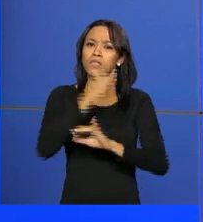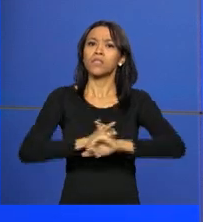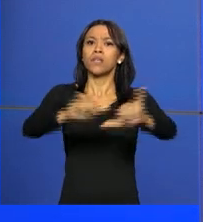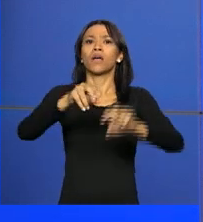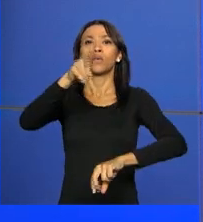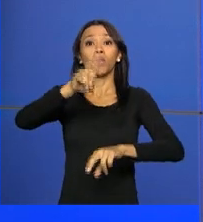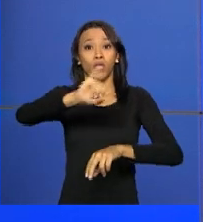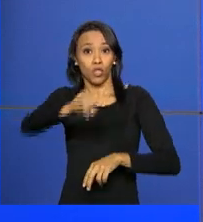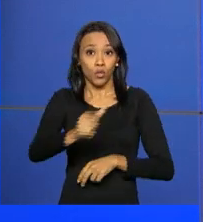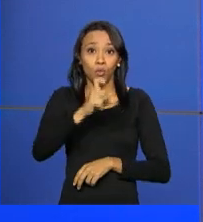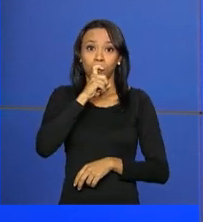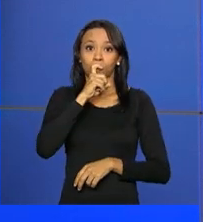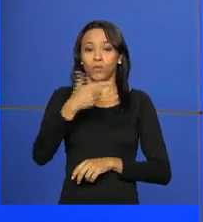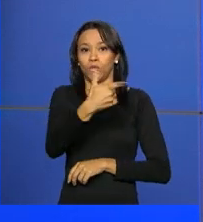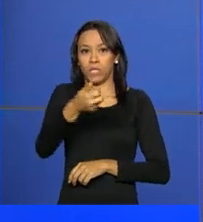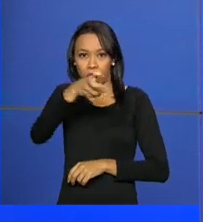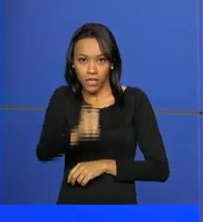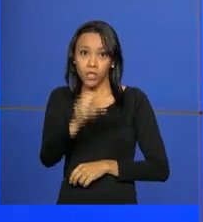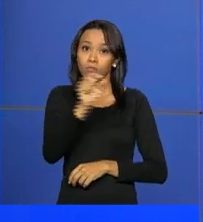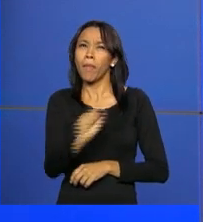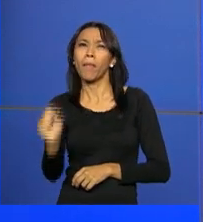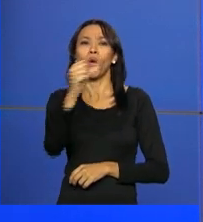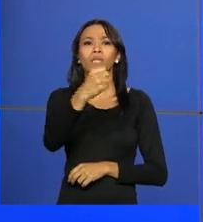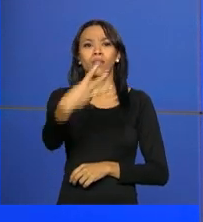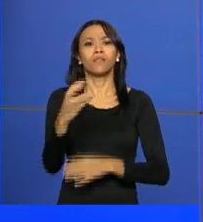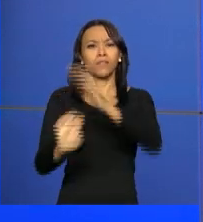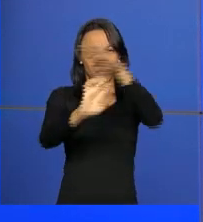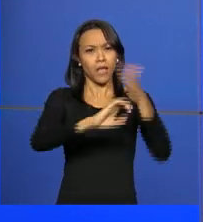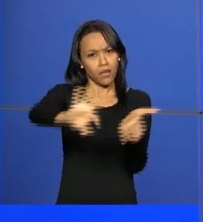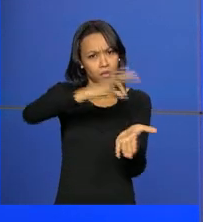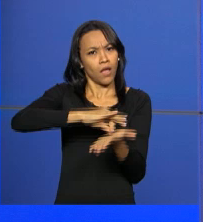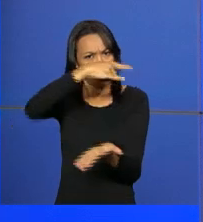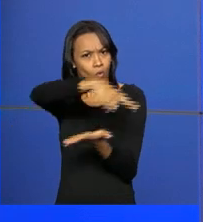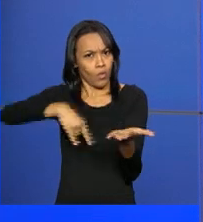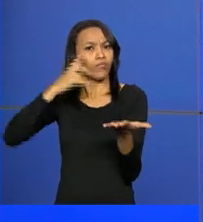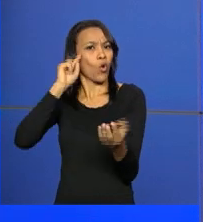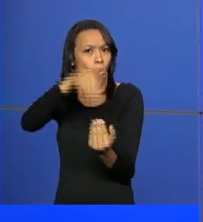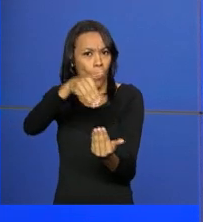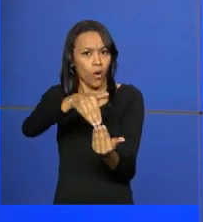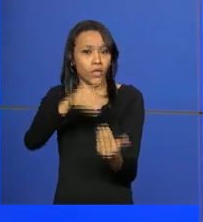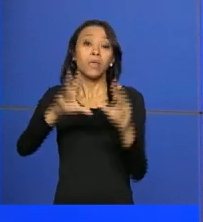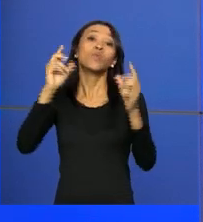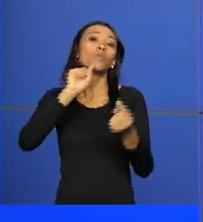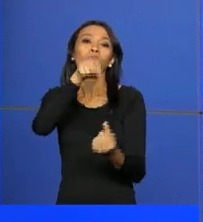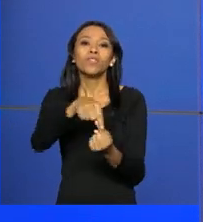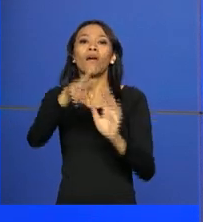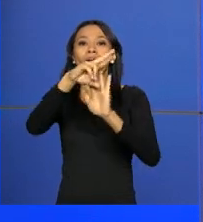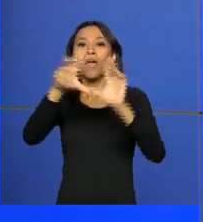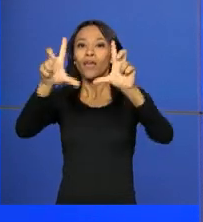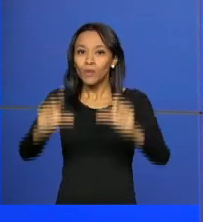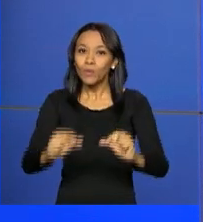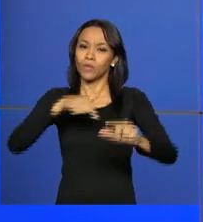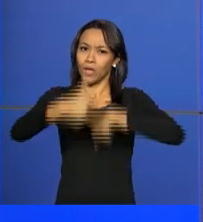julho de 2015, 83 empresas já assinaram termos de adesão. O programa permite a redução na jornada de trabalho dos empregados.